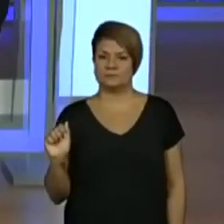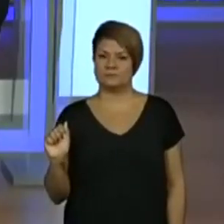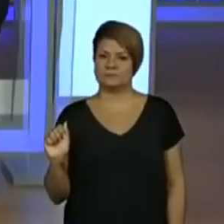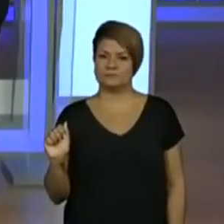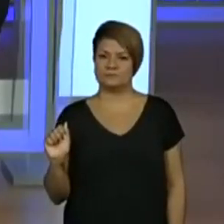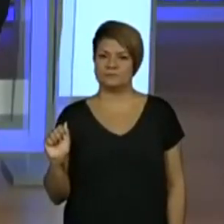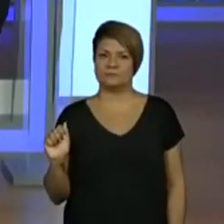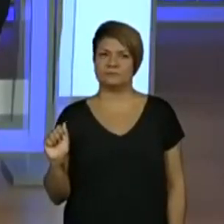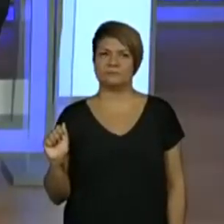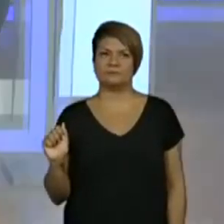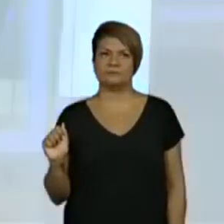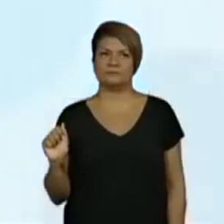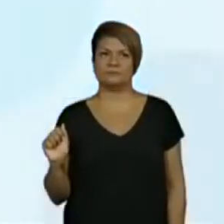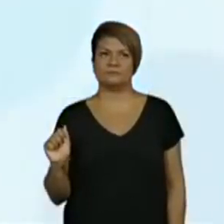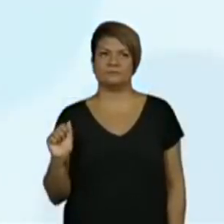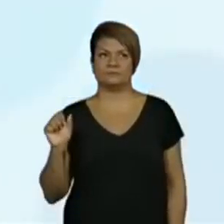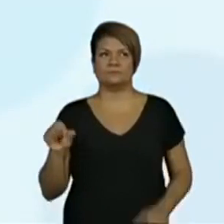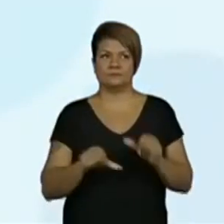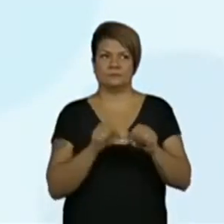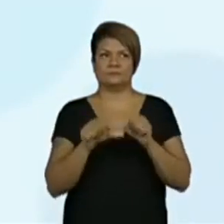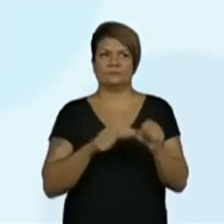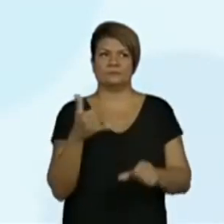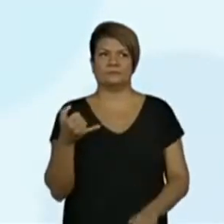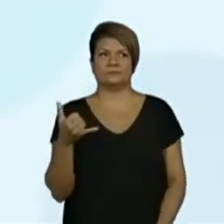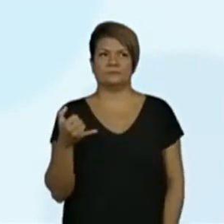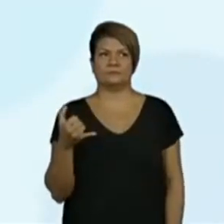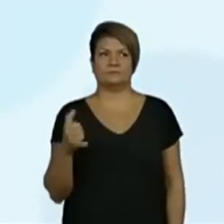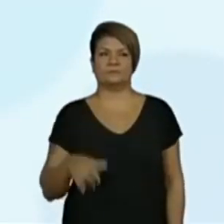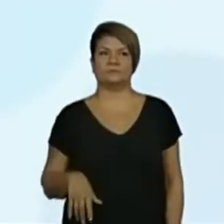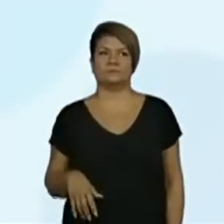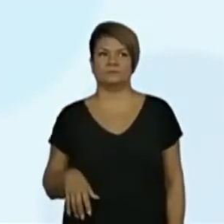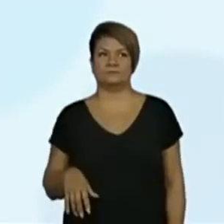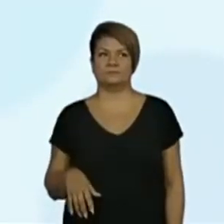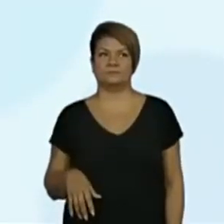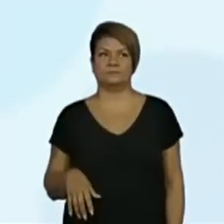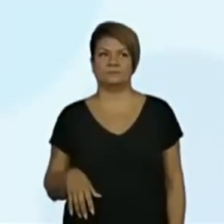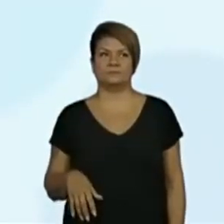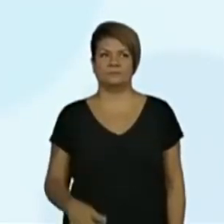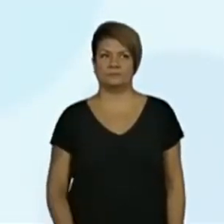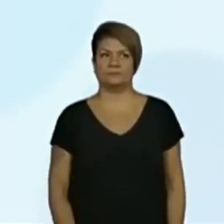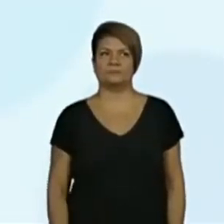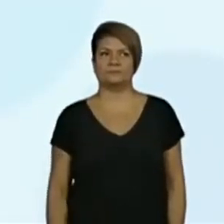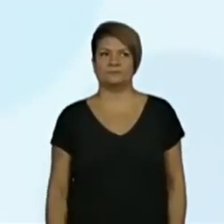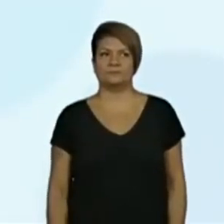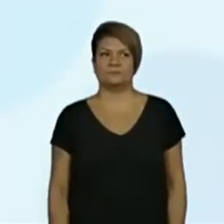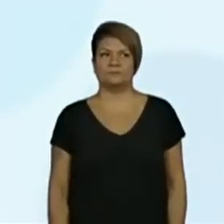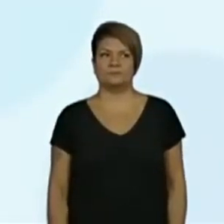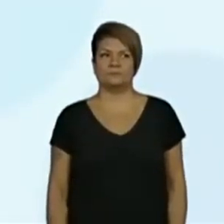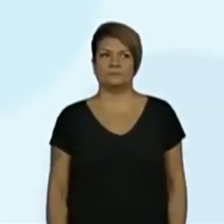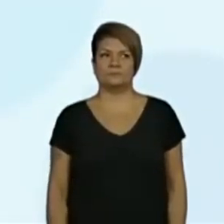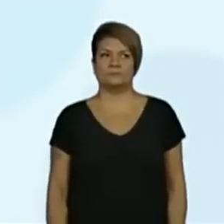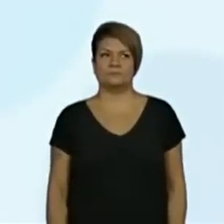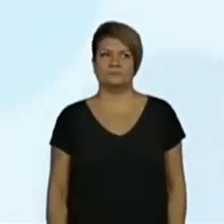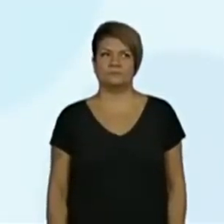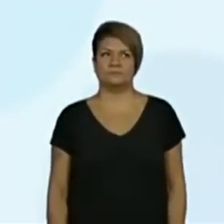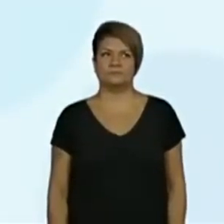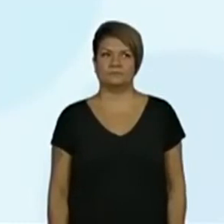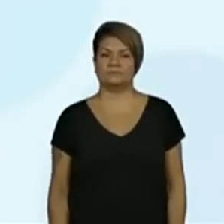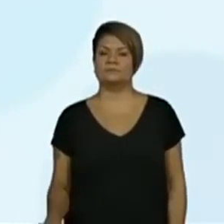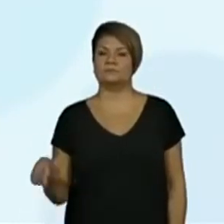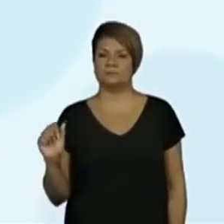A, opa, deixa eu mudar minha caneta que eu quero uma caneta. E eu quero azul. Vamos lá.